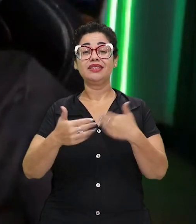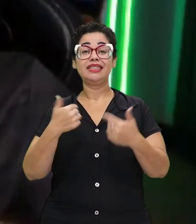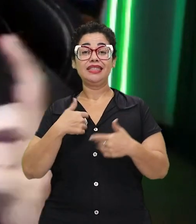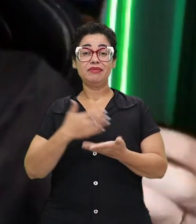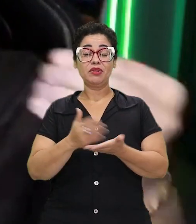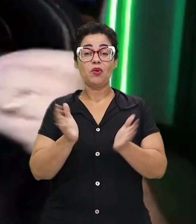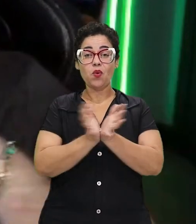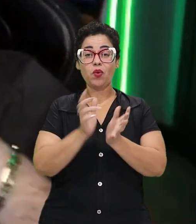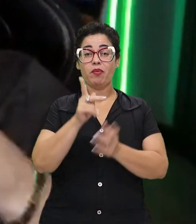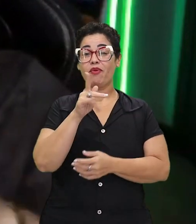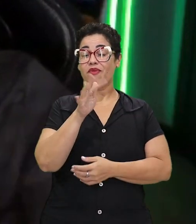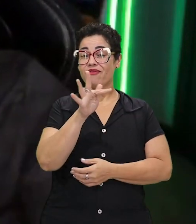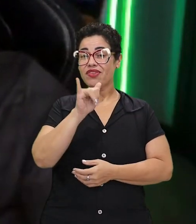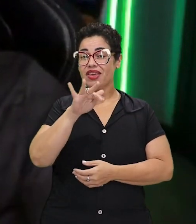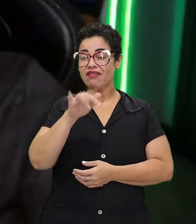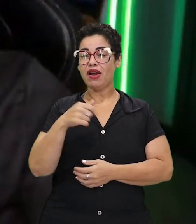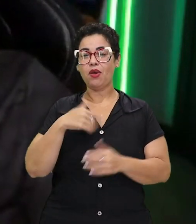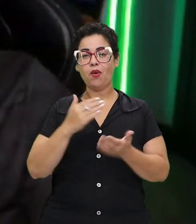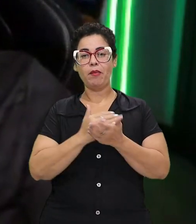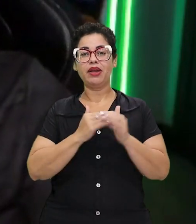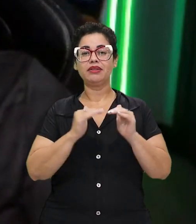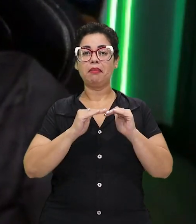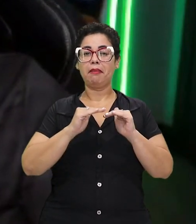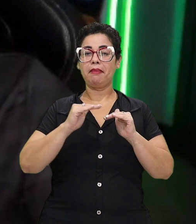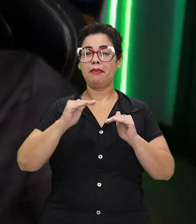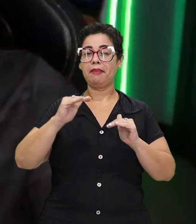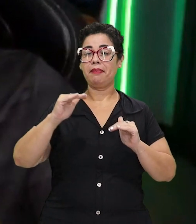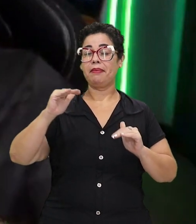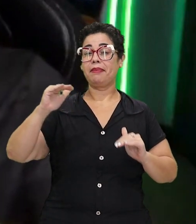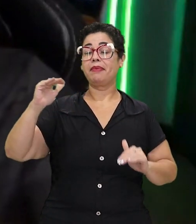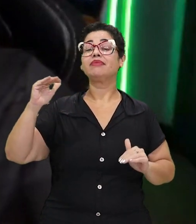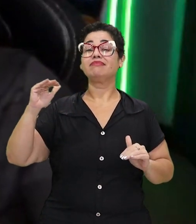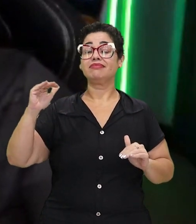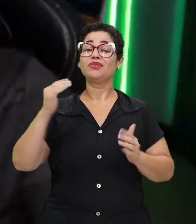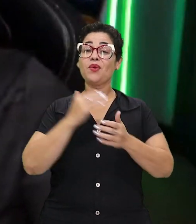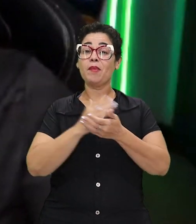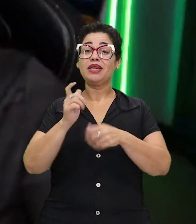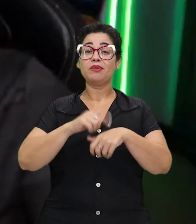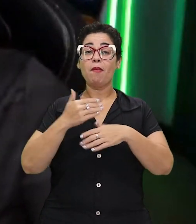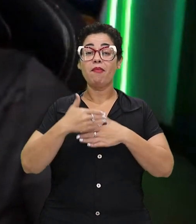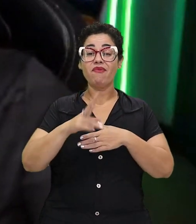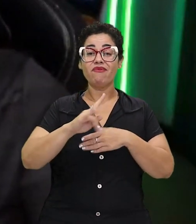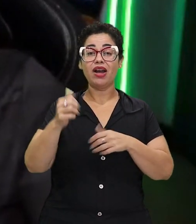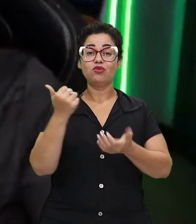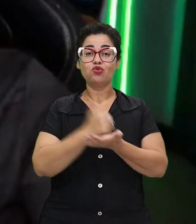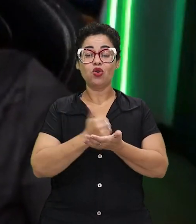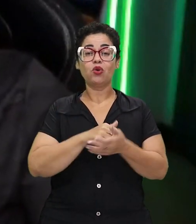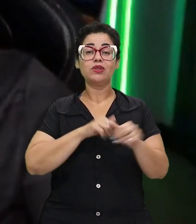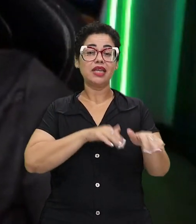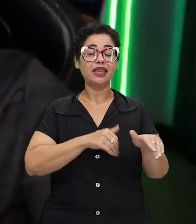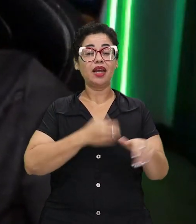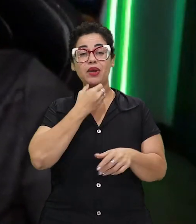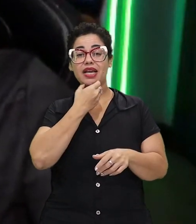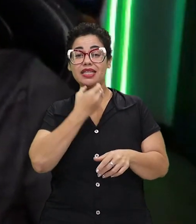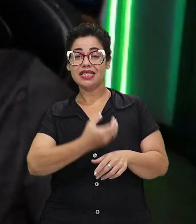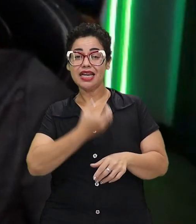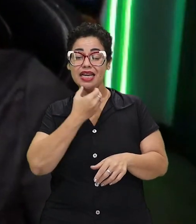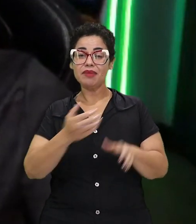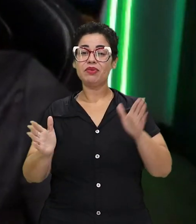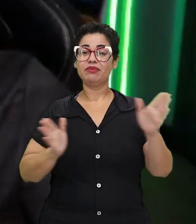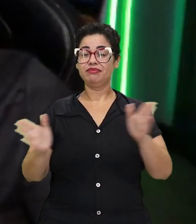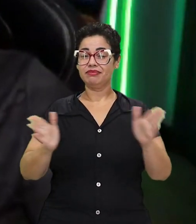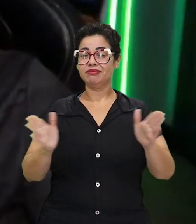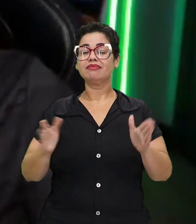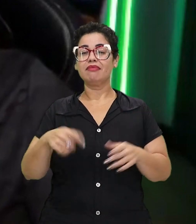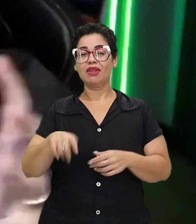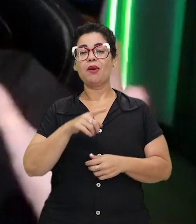normalmente para mim, pelo menos do FIFA, é mais sazonal. Eu costumo crescer mais nas épocas de lançamento de jogo, então ali de setembro a dezembro.